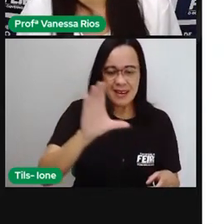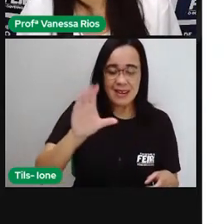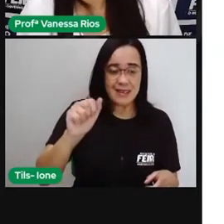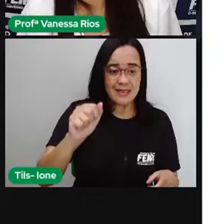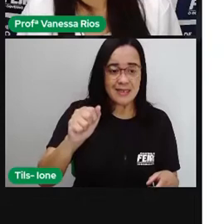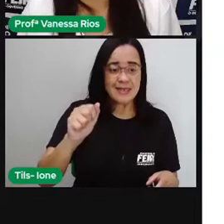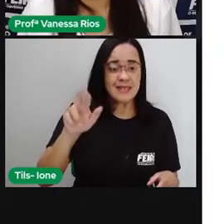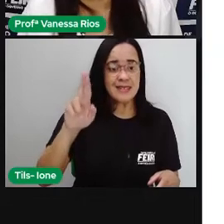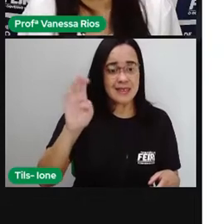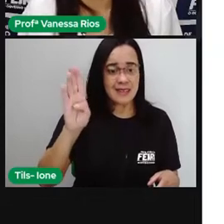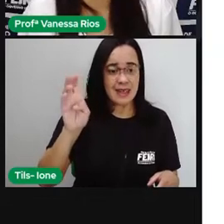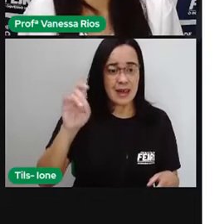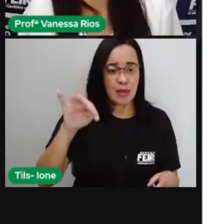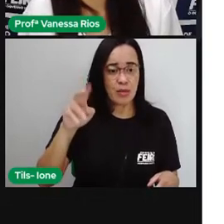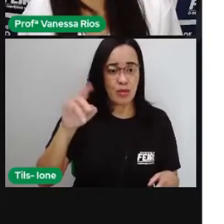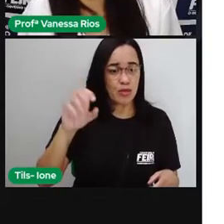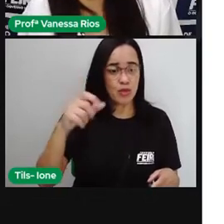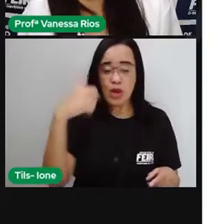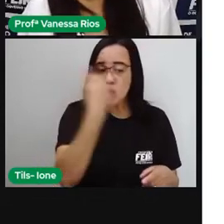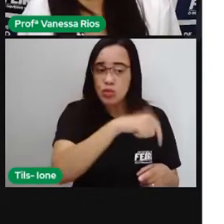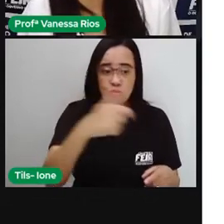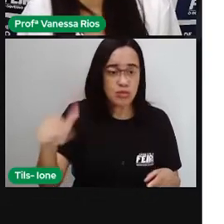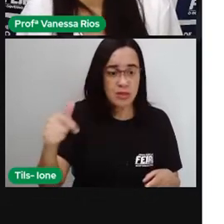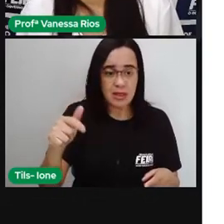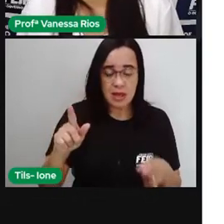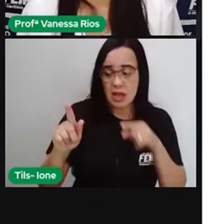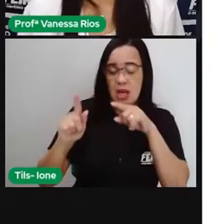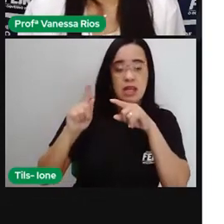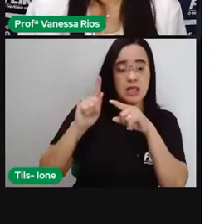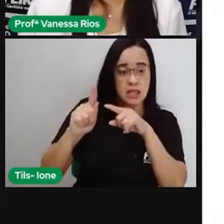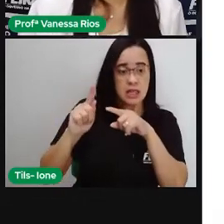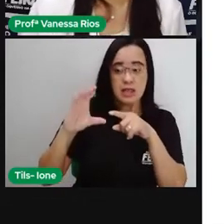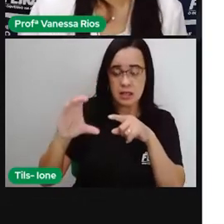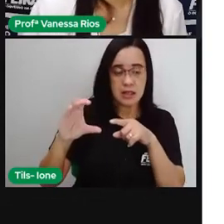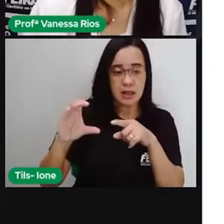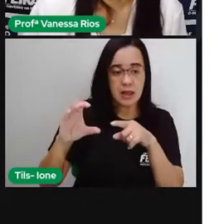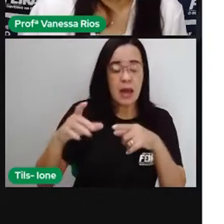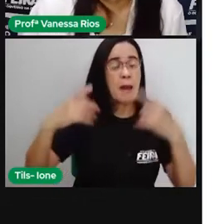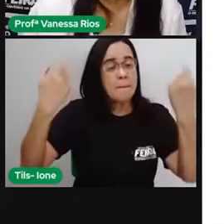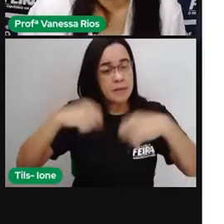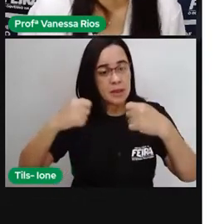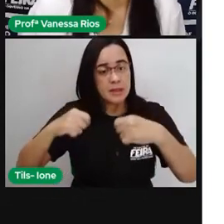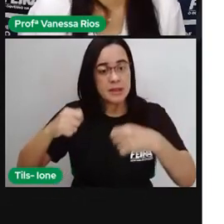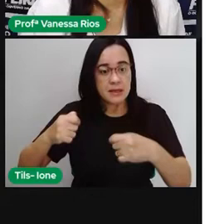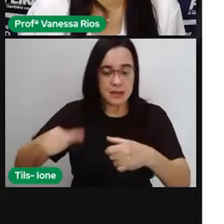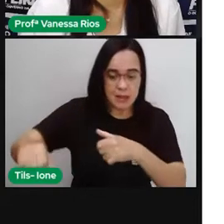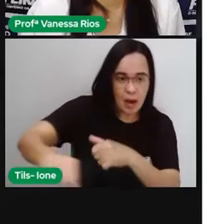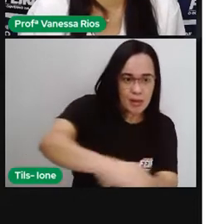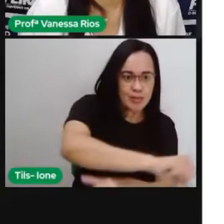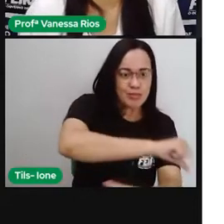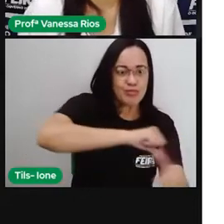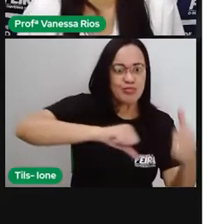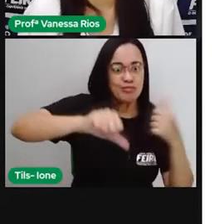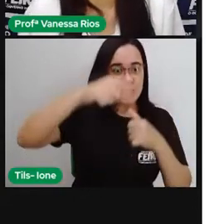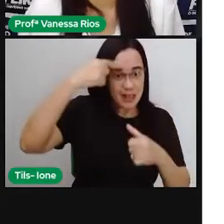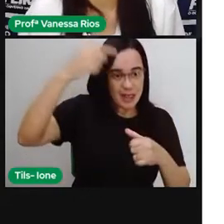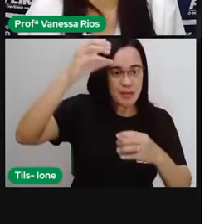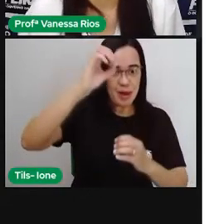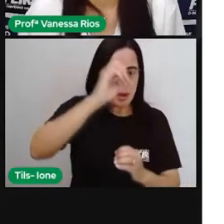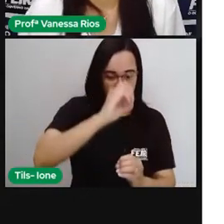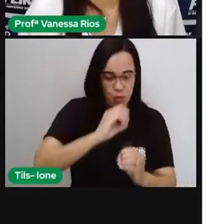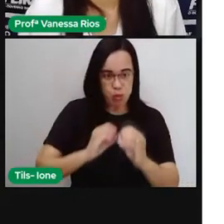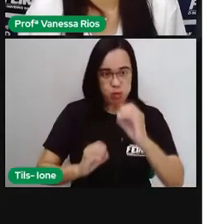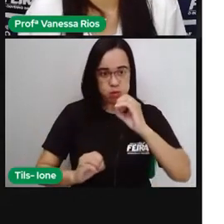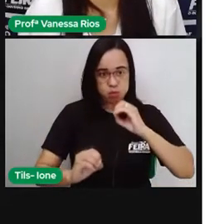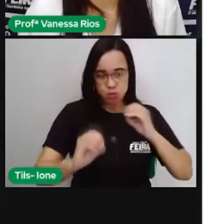que não tem mais oxigênio, que tem gás carbônico, que vai passar de novo para o pulmão, não é? Lembra aí todo esse processo,